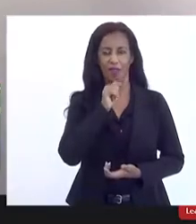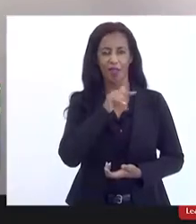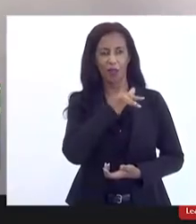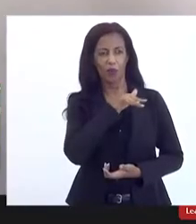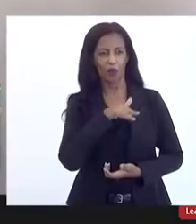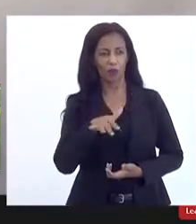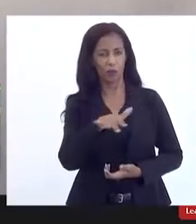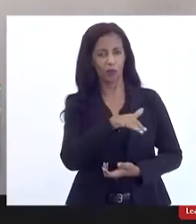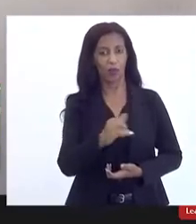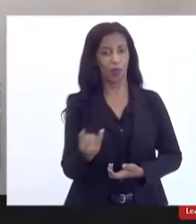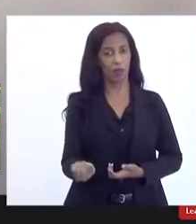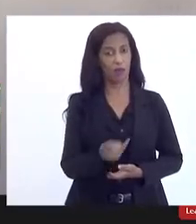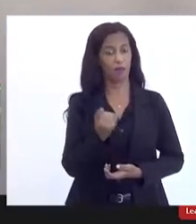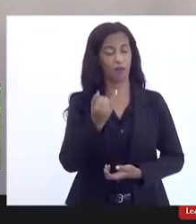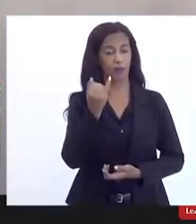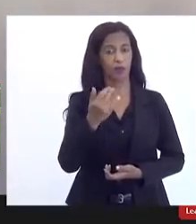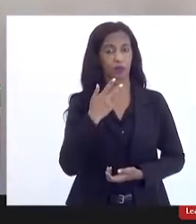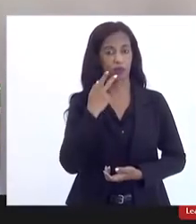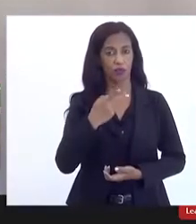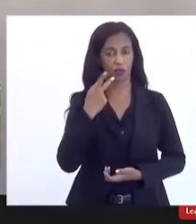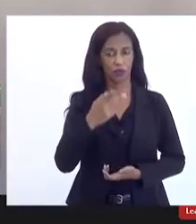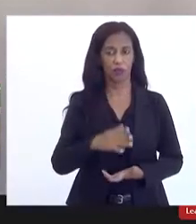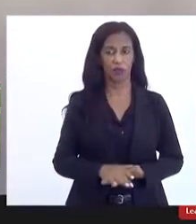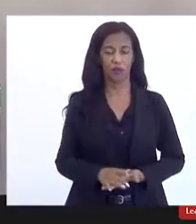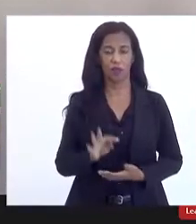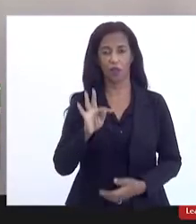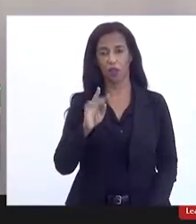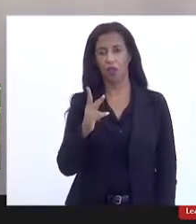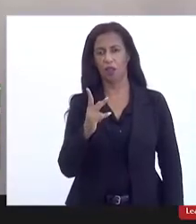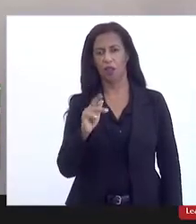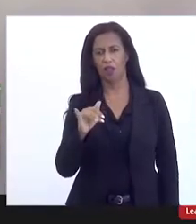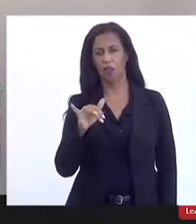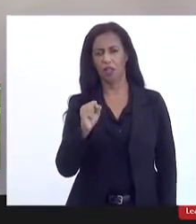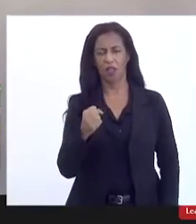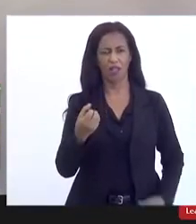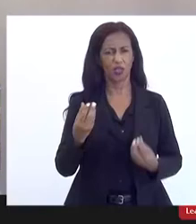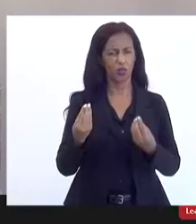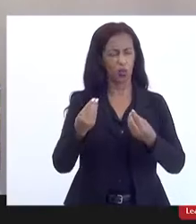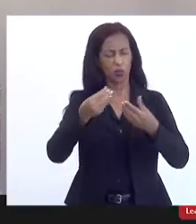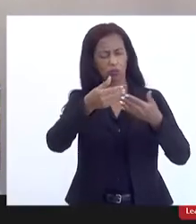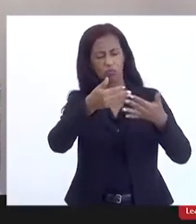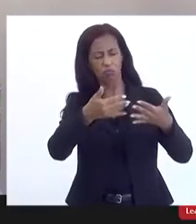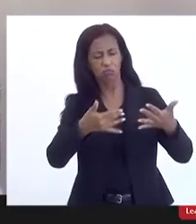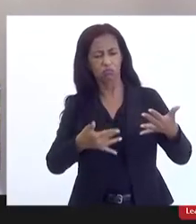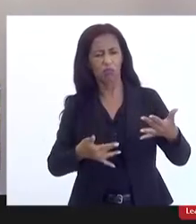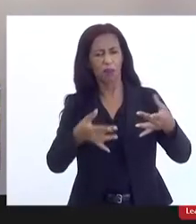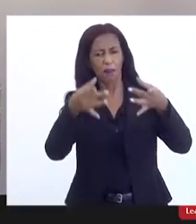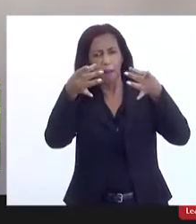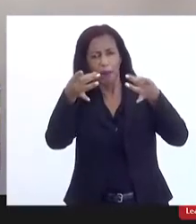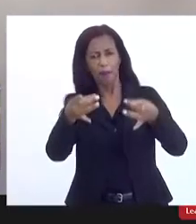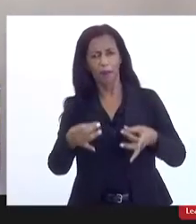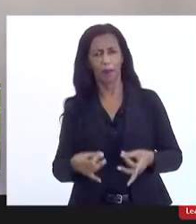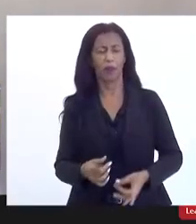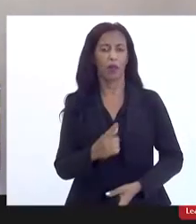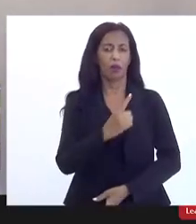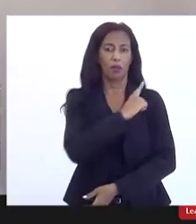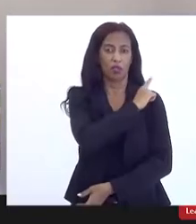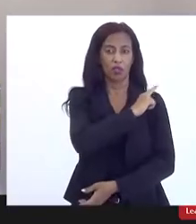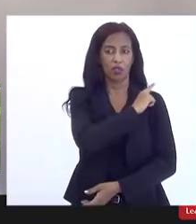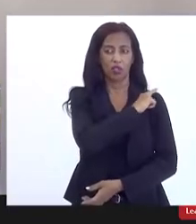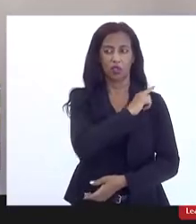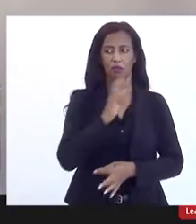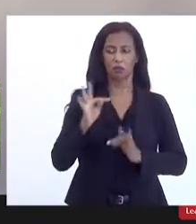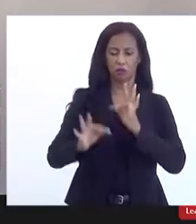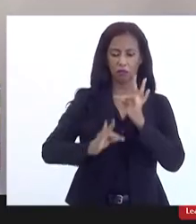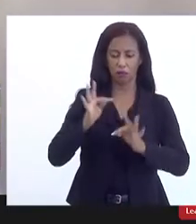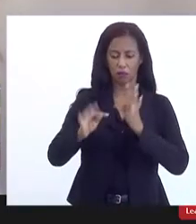Piraí é importante acho que fala da Thaís trouxe muitos elementos uma gestão do abastecimento da